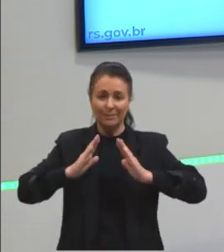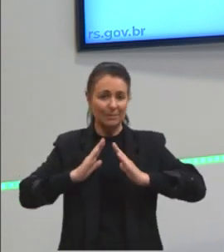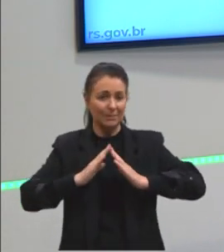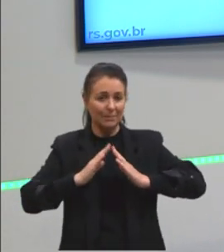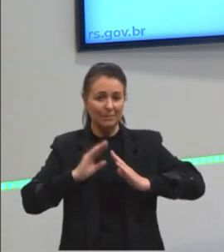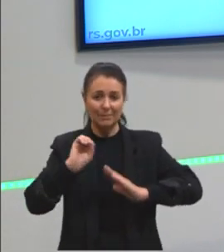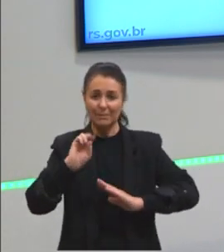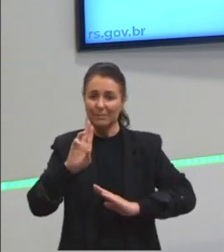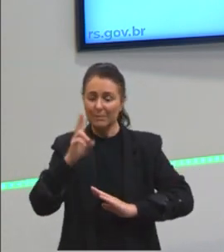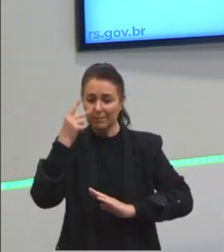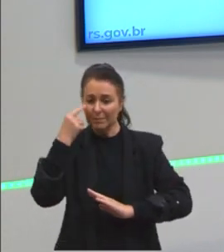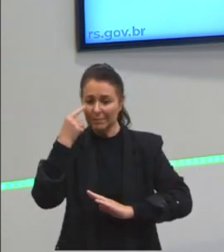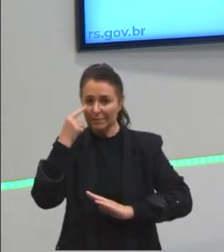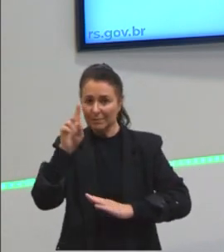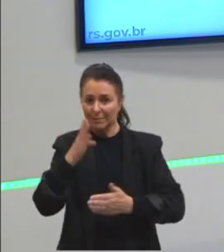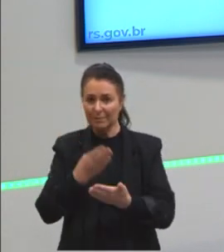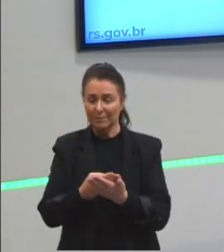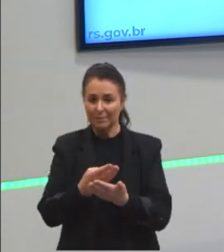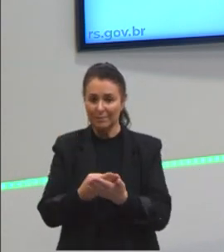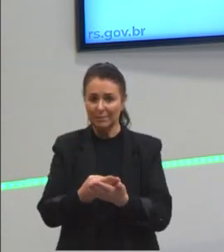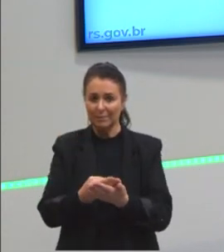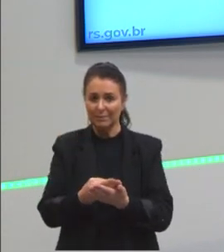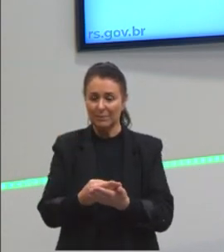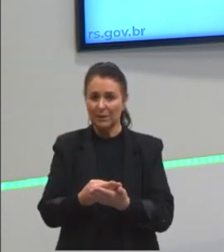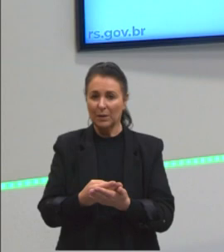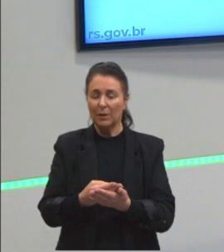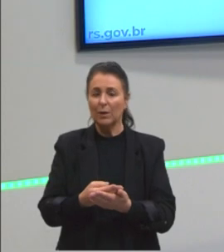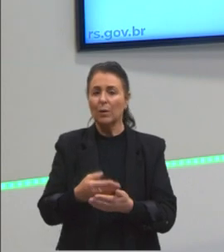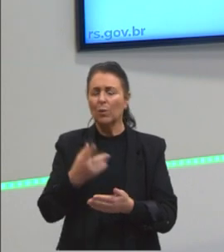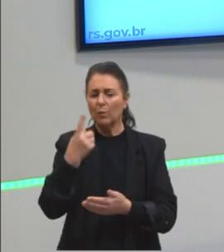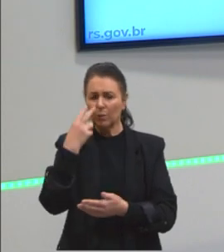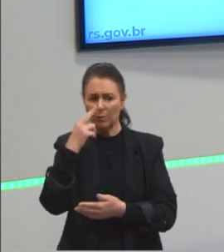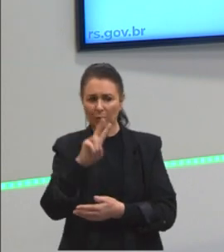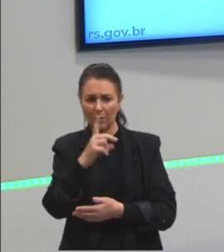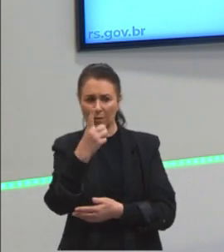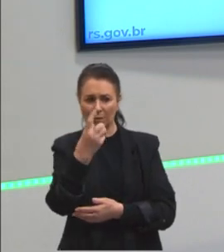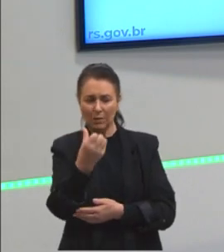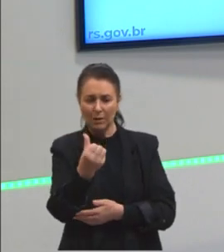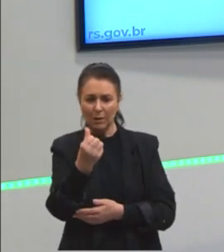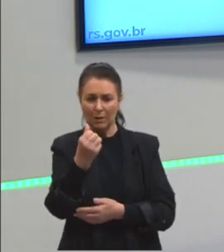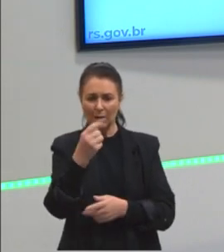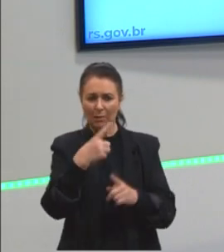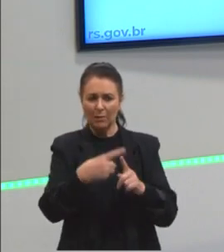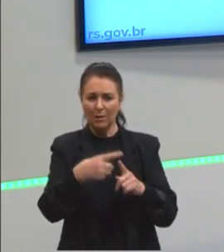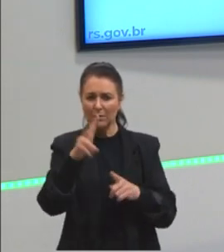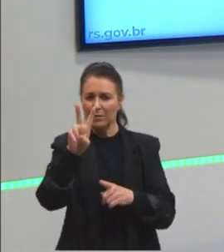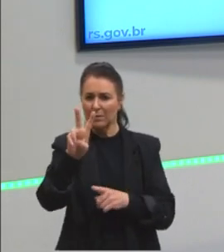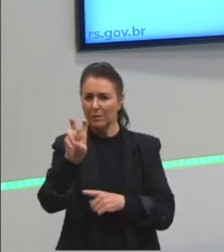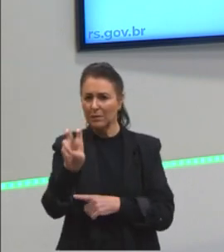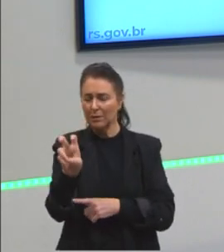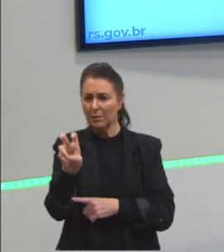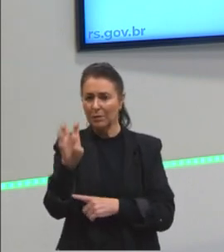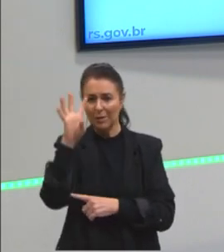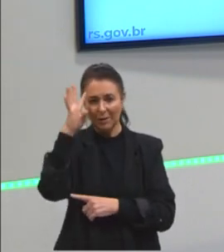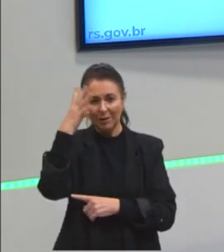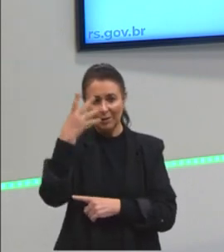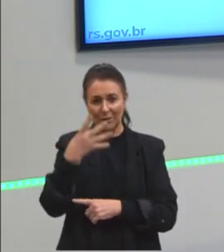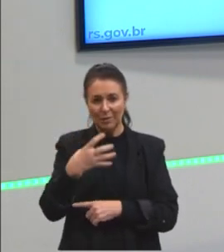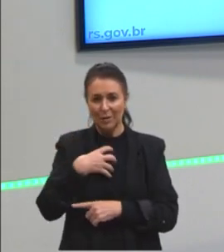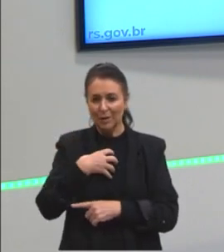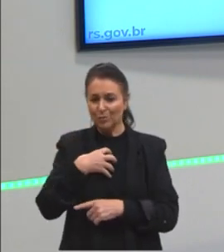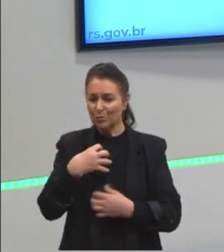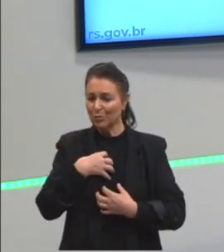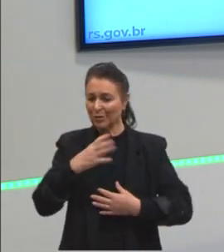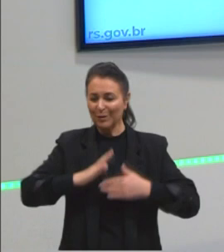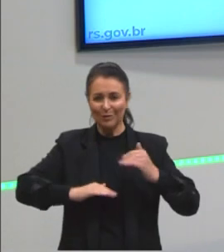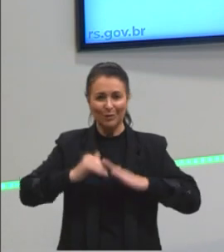ou até vendo a aula, né? Aqui, quando eu vi 16 vezes 25, eu me lembrei e resolvi de uma forma prática.